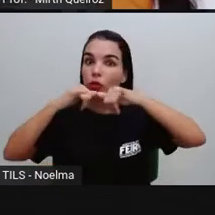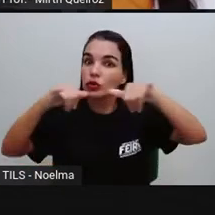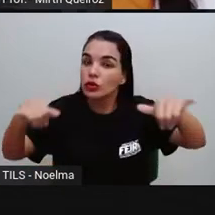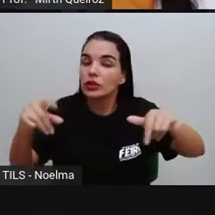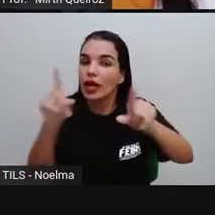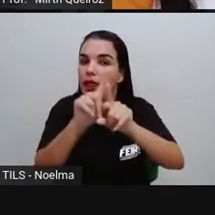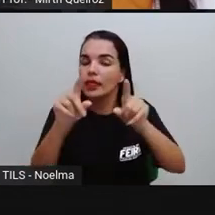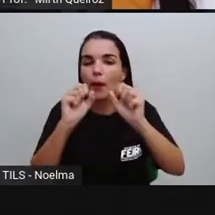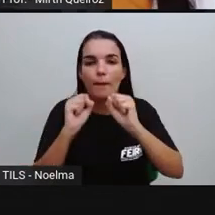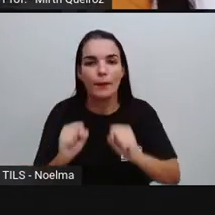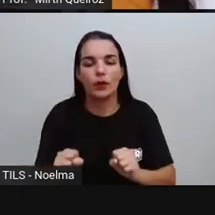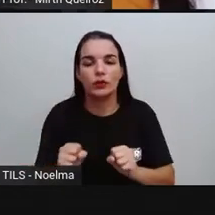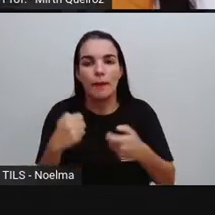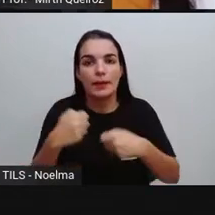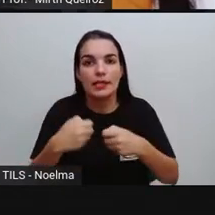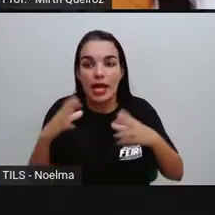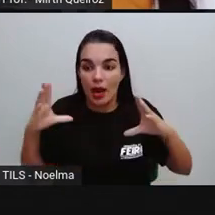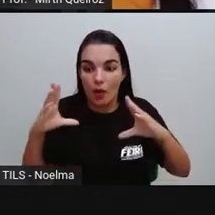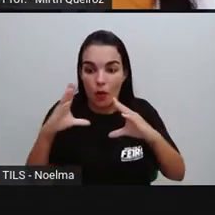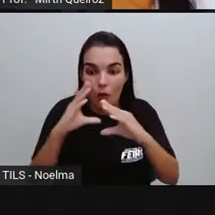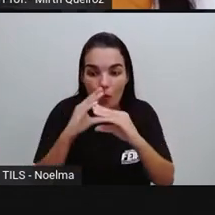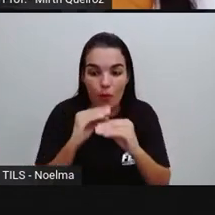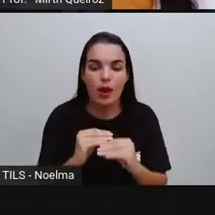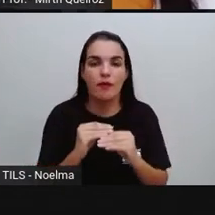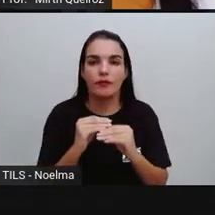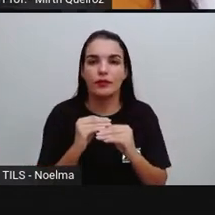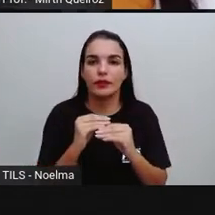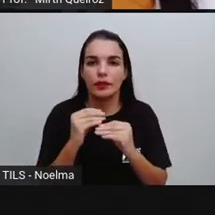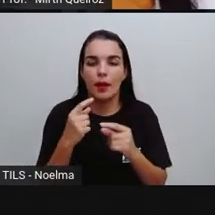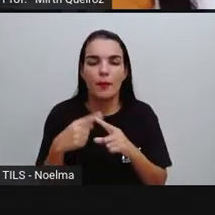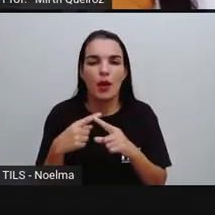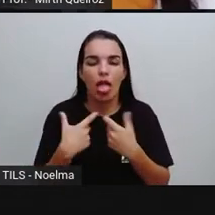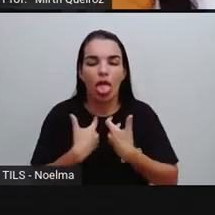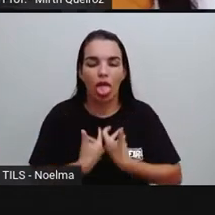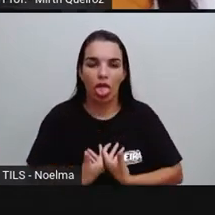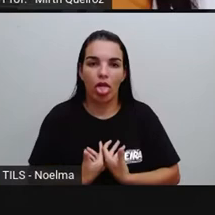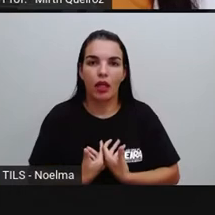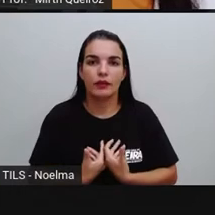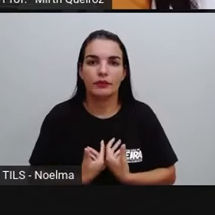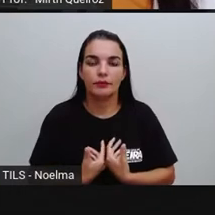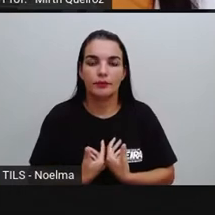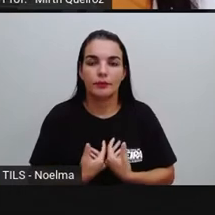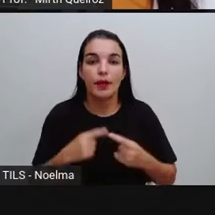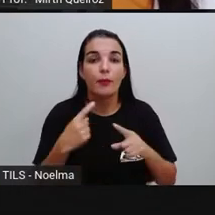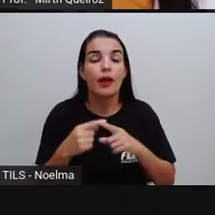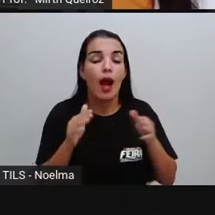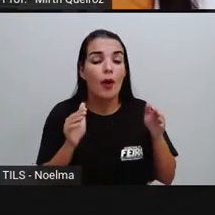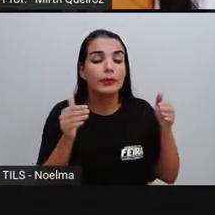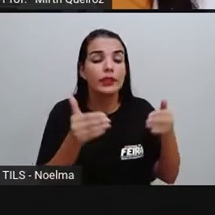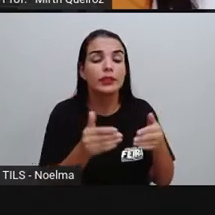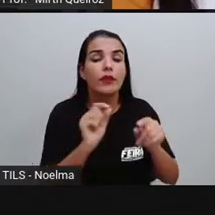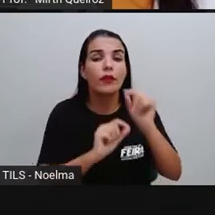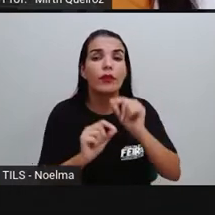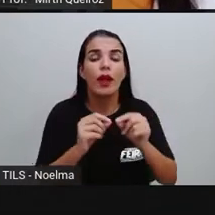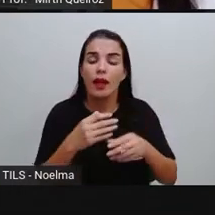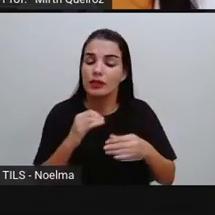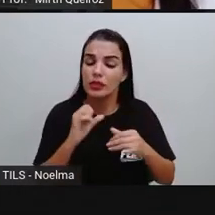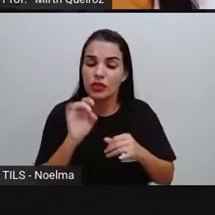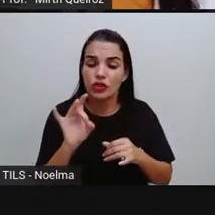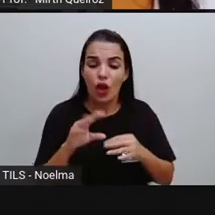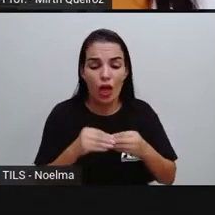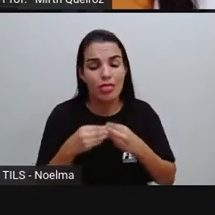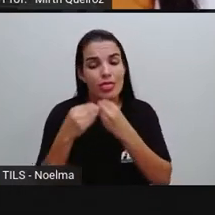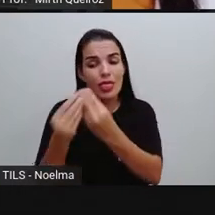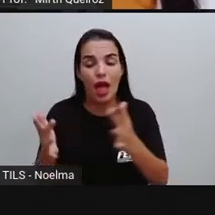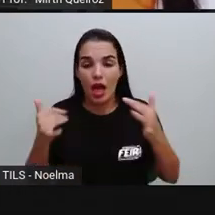notícia tem que ser o mais breve possível para que não se torne aí cansativa também. O objetivo da notícia é levar a informação.